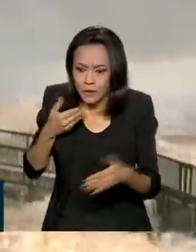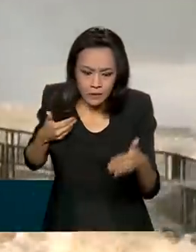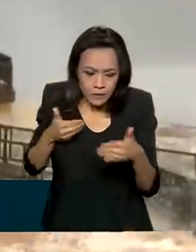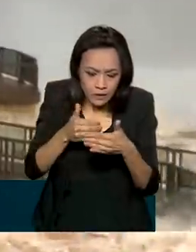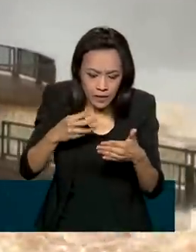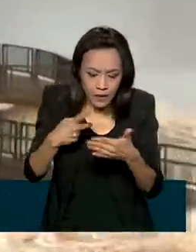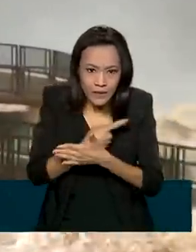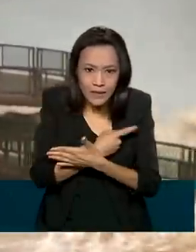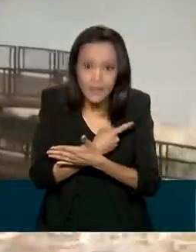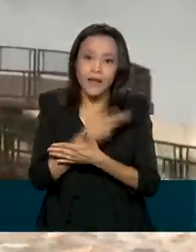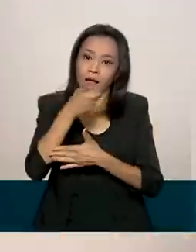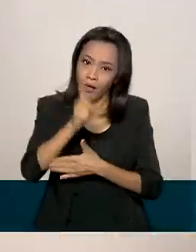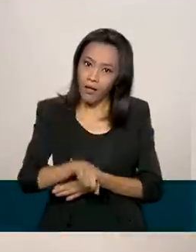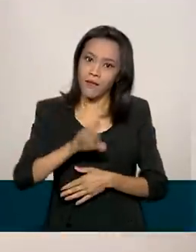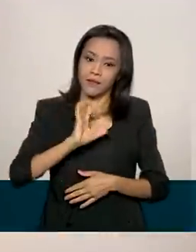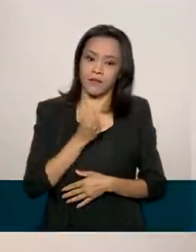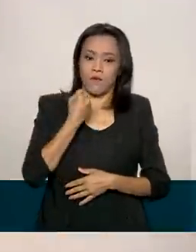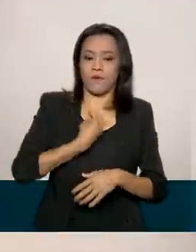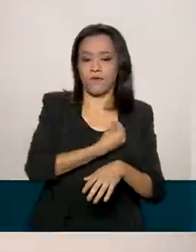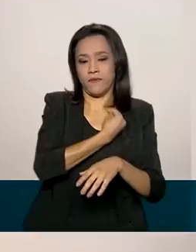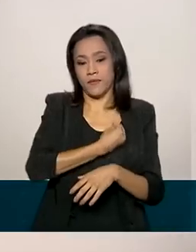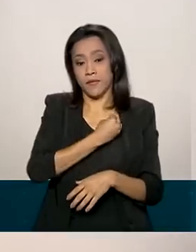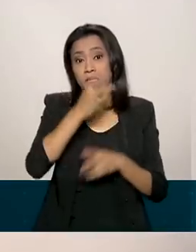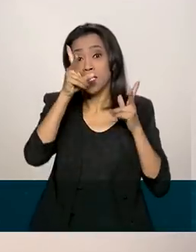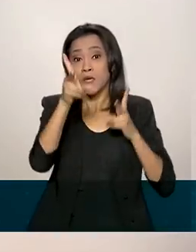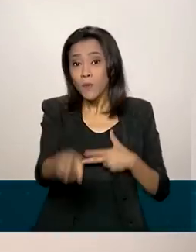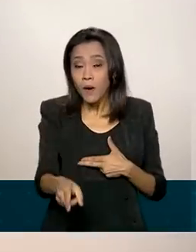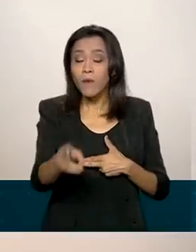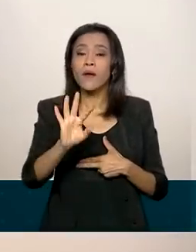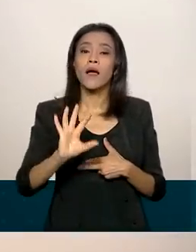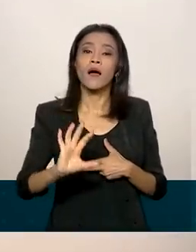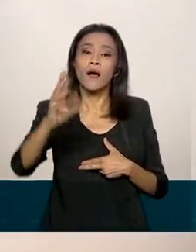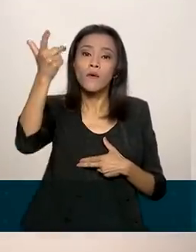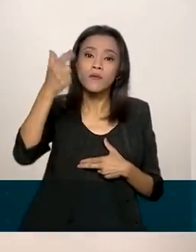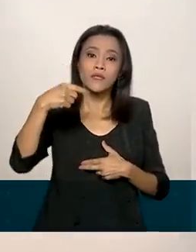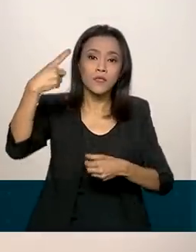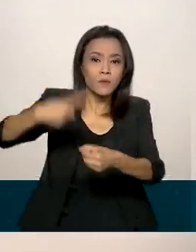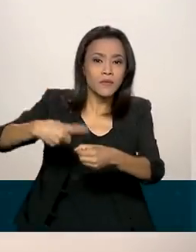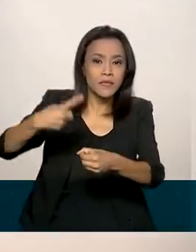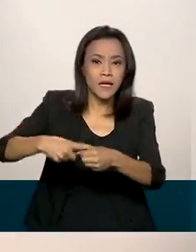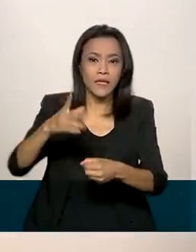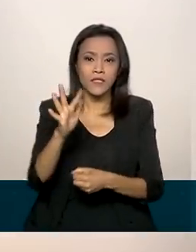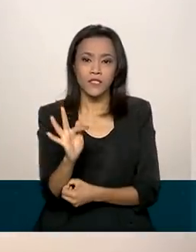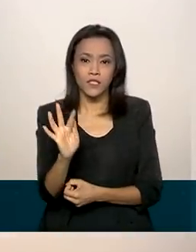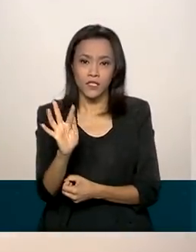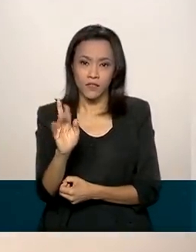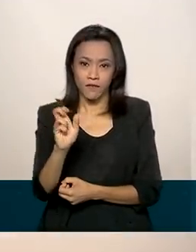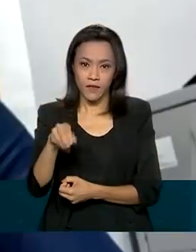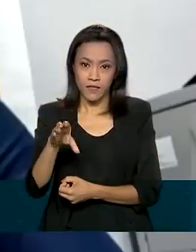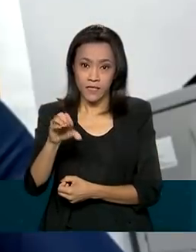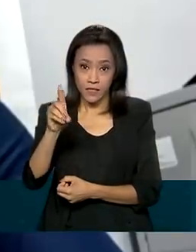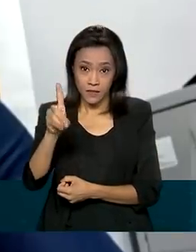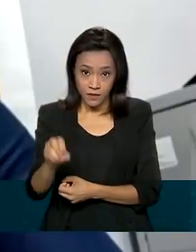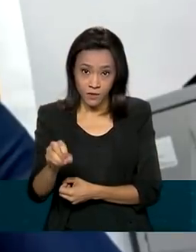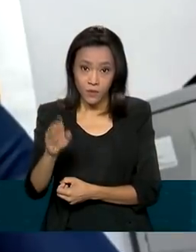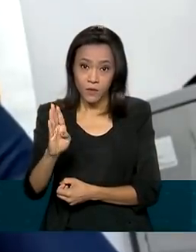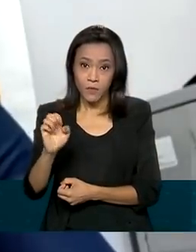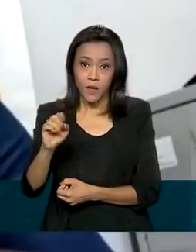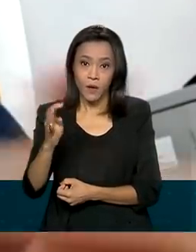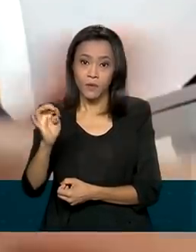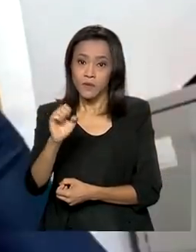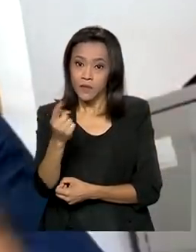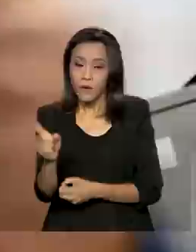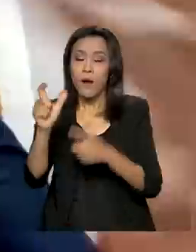salva vidas, como aconteceu agora na cidade de Francisco Beltrão, no Paraná. Nós conseguimos,